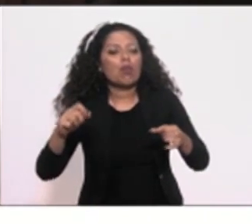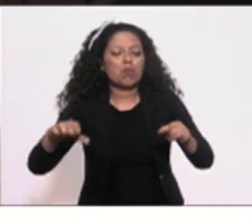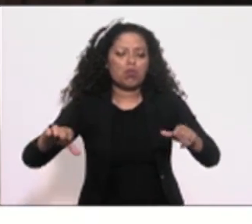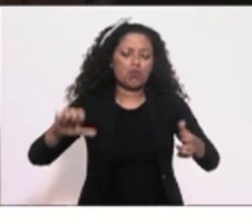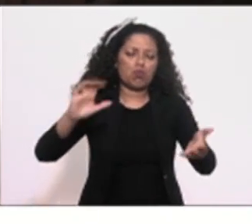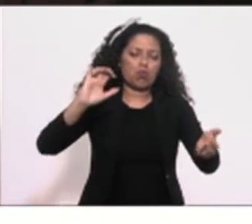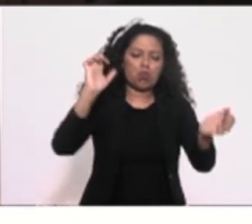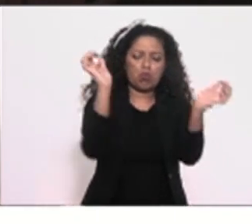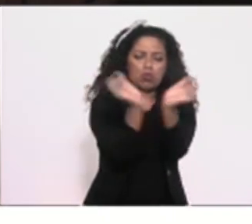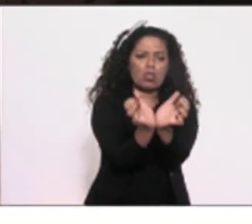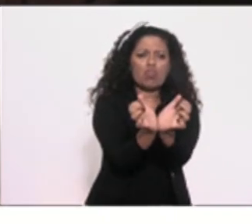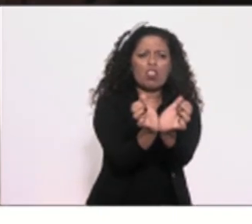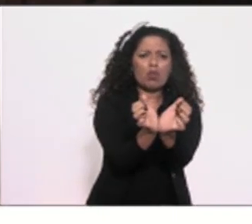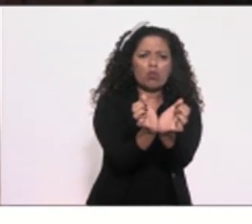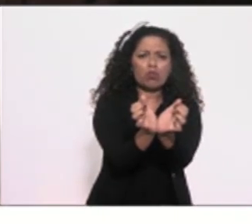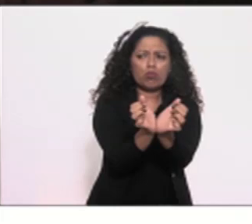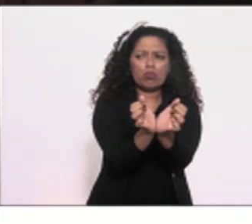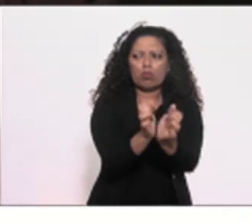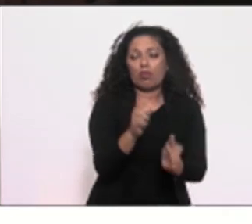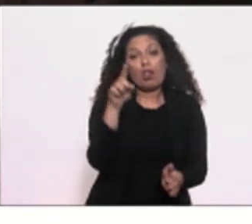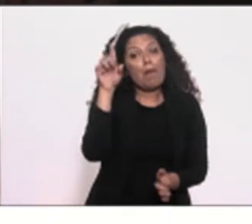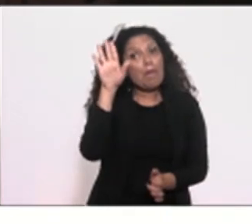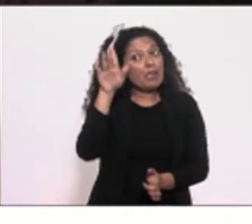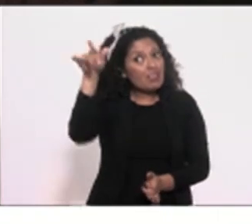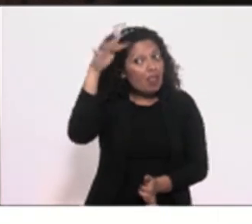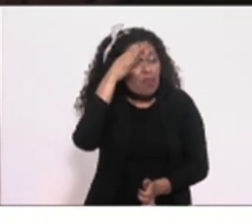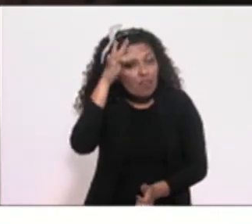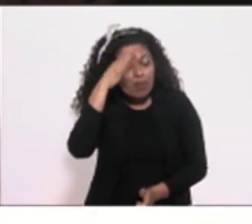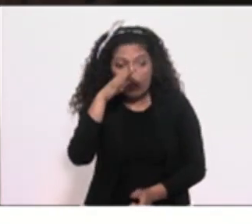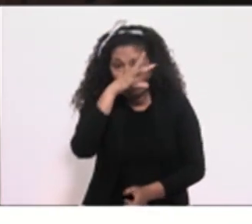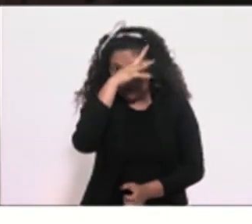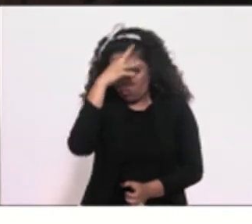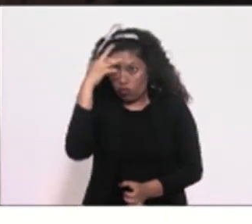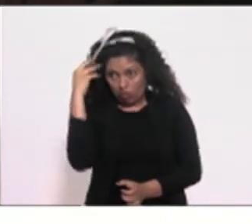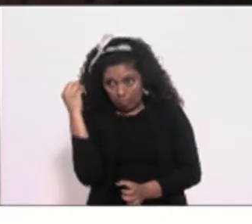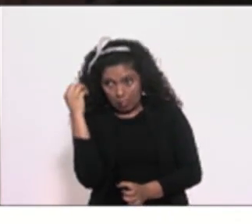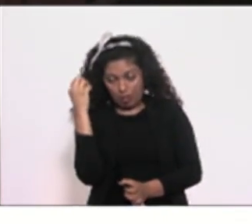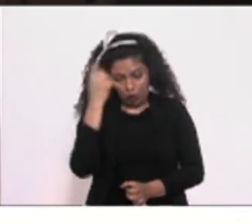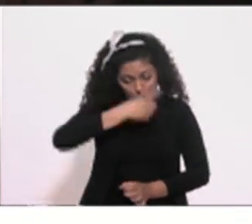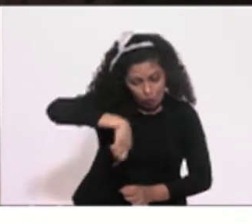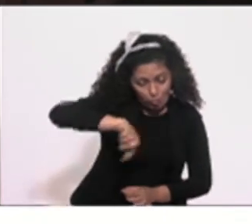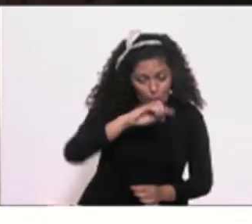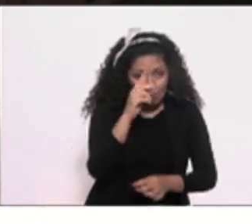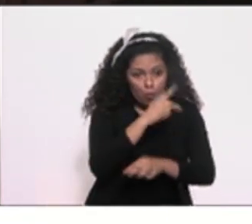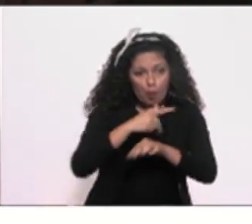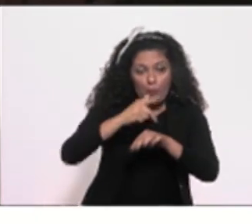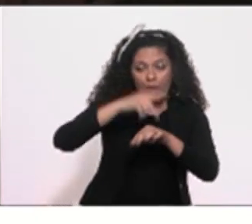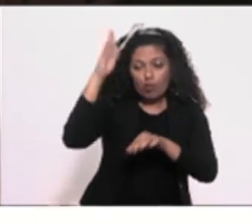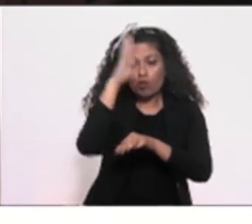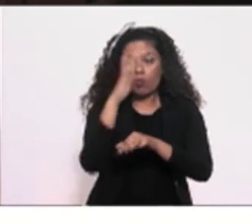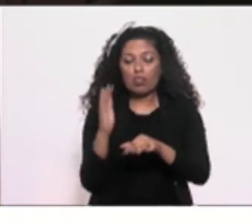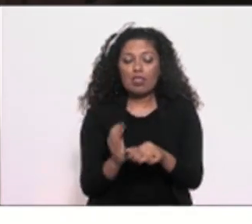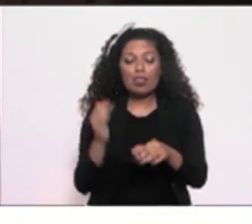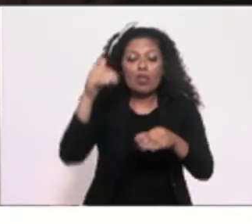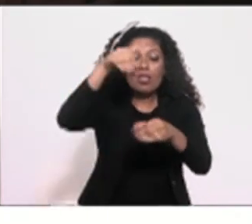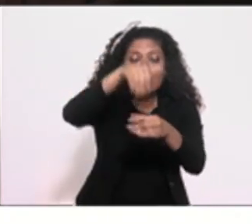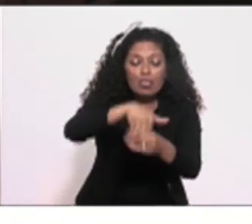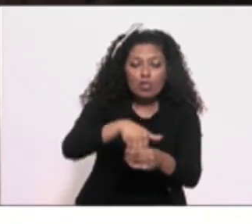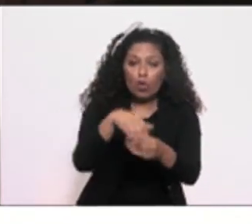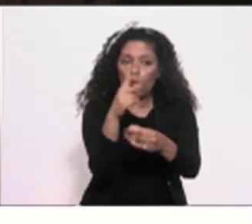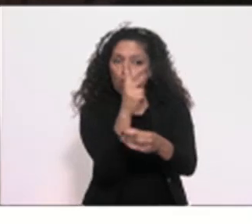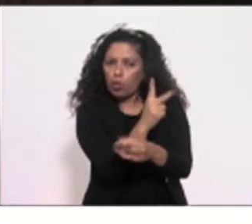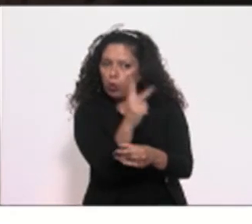Esquece ele, que nós tivemos eleições em dois